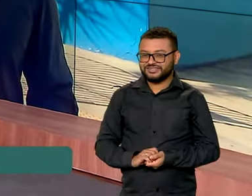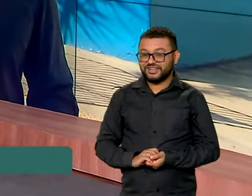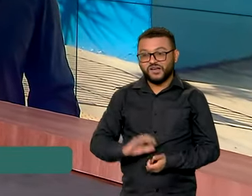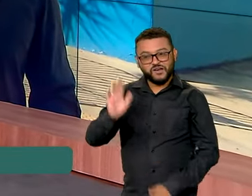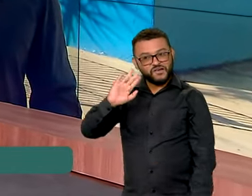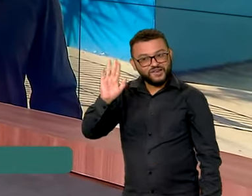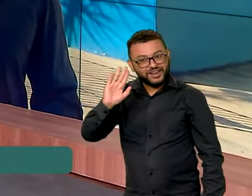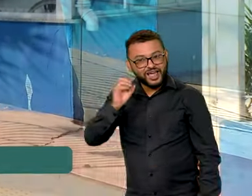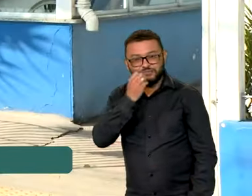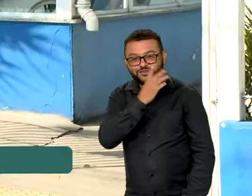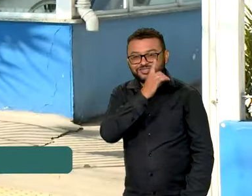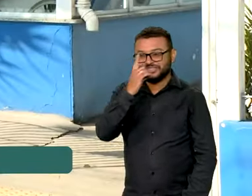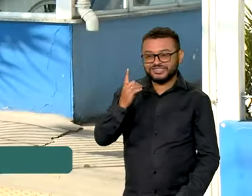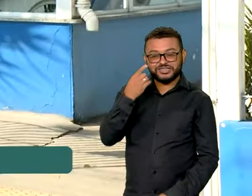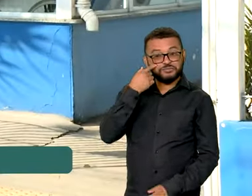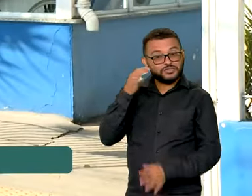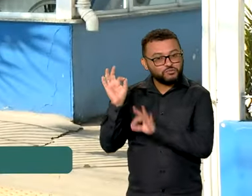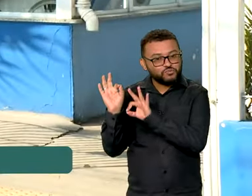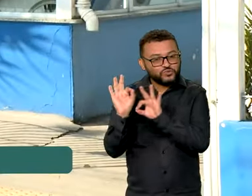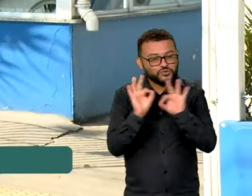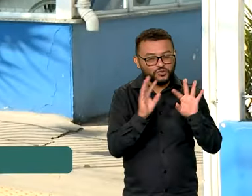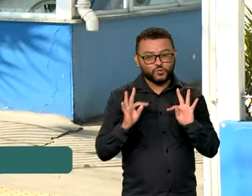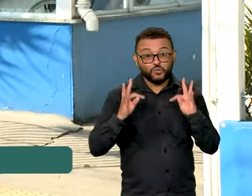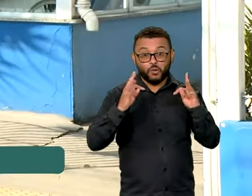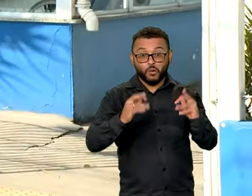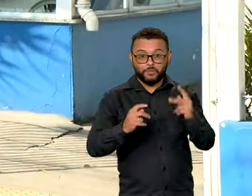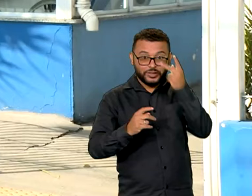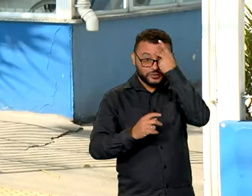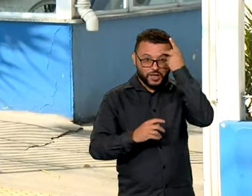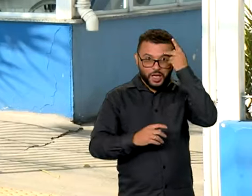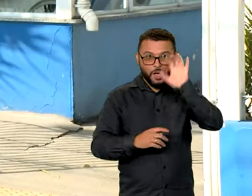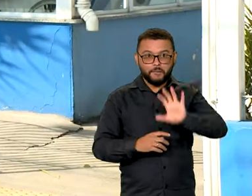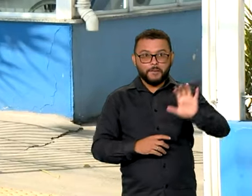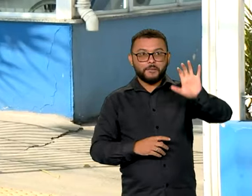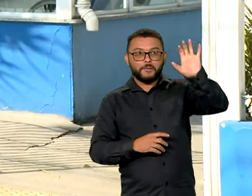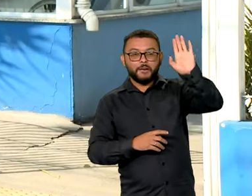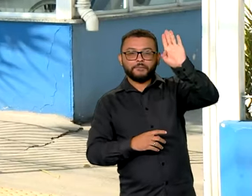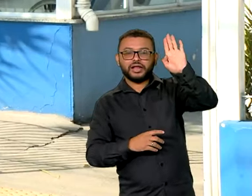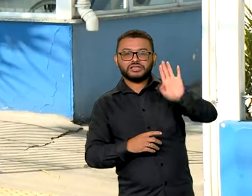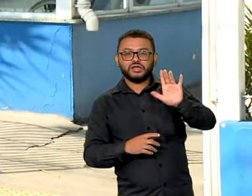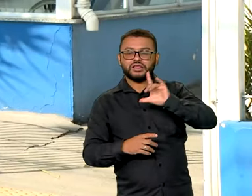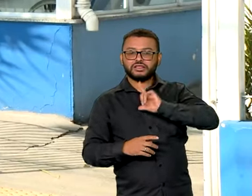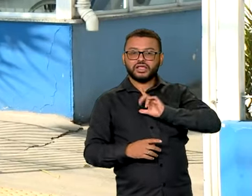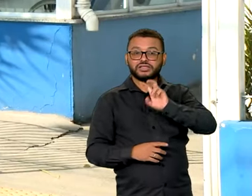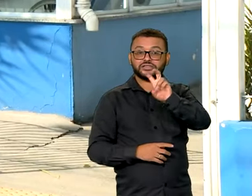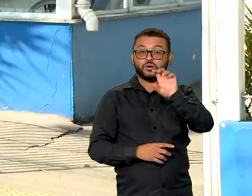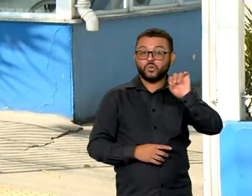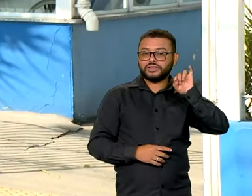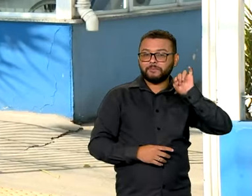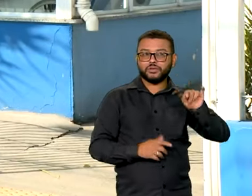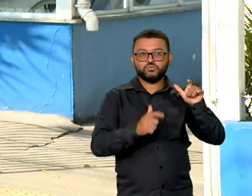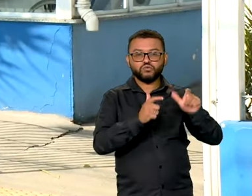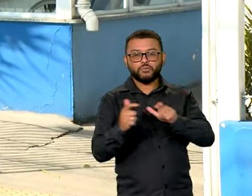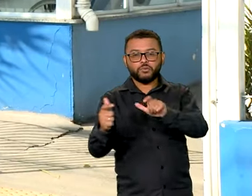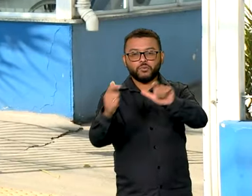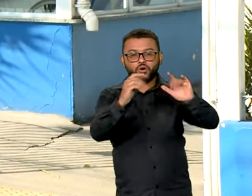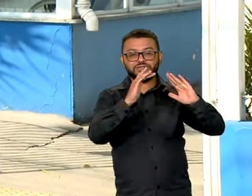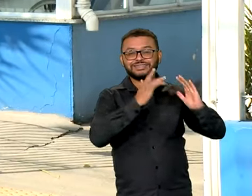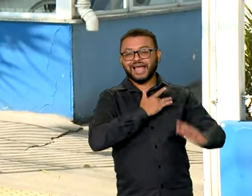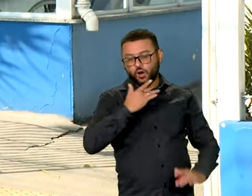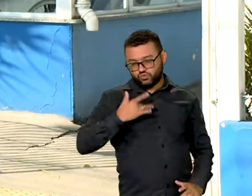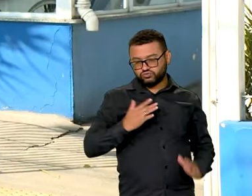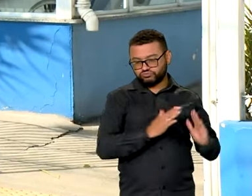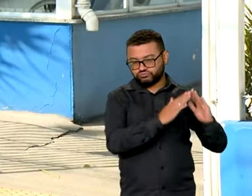Vanessa, bom dia a você, bom dia a todos. Em todo o país, são cerca de 50 mil unidades de saúde. E até